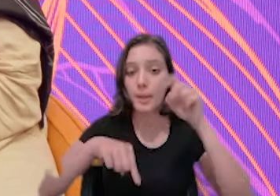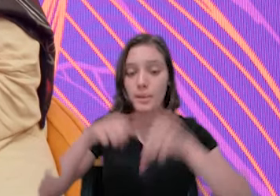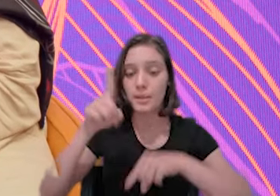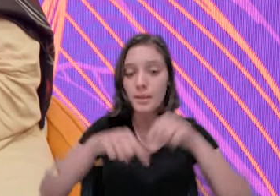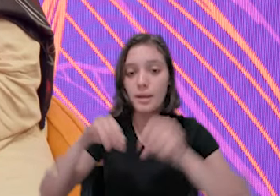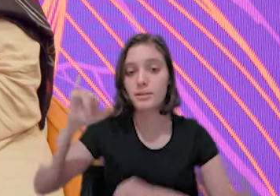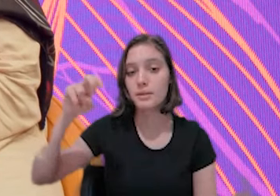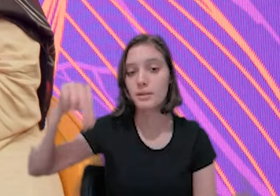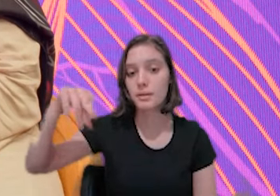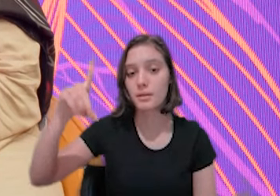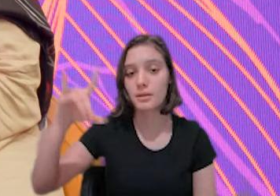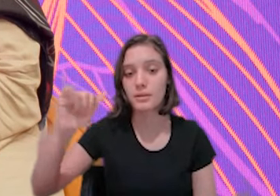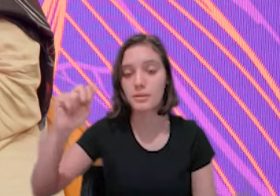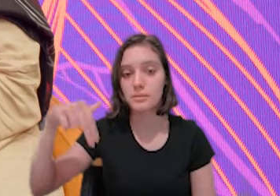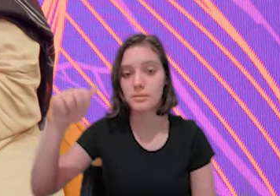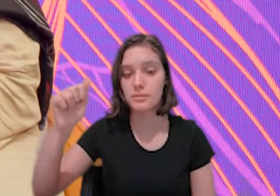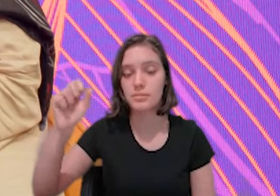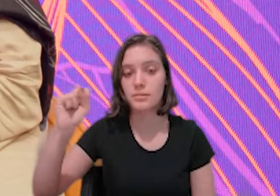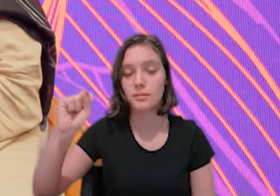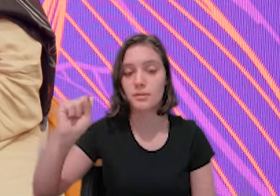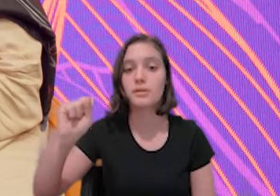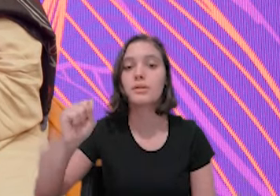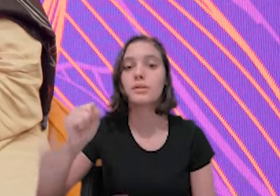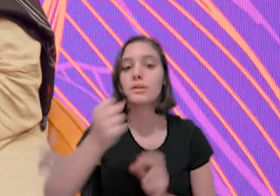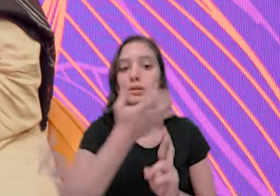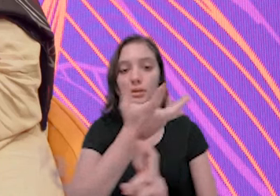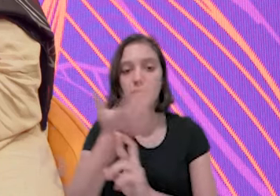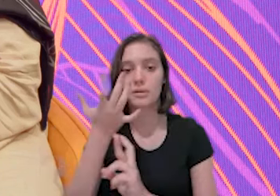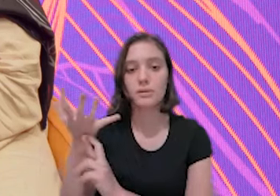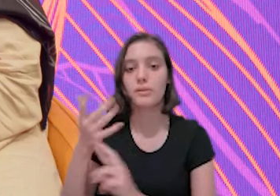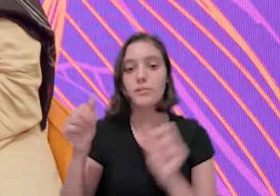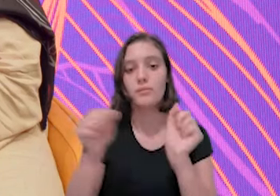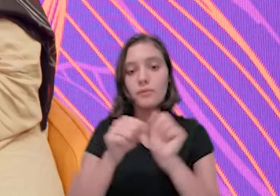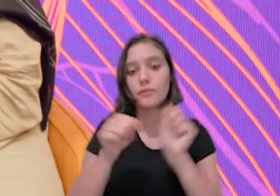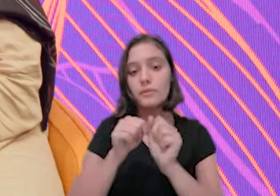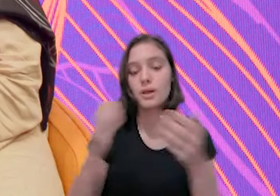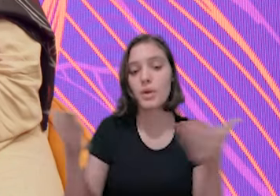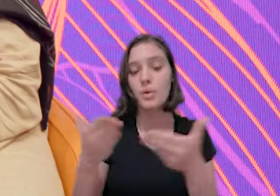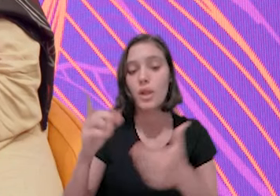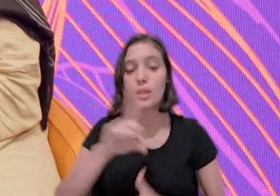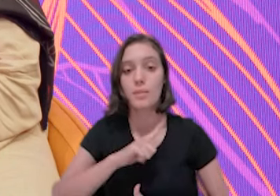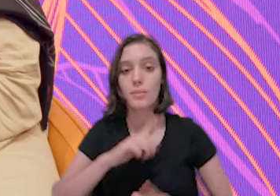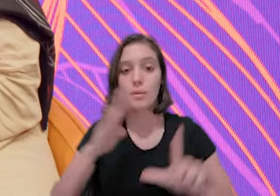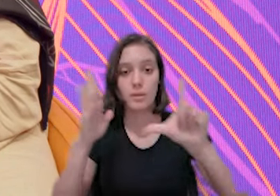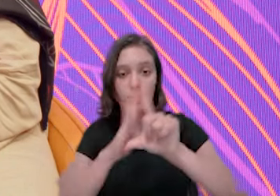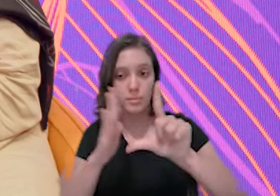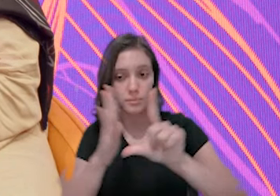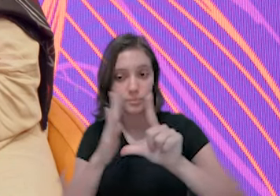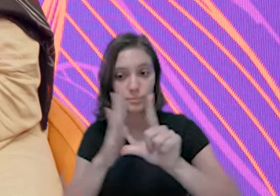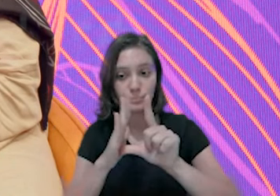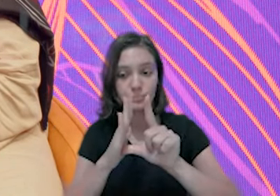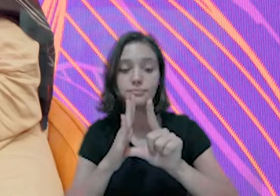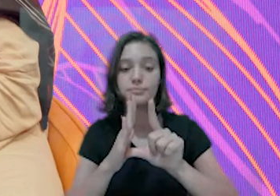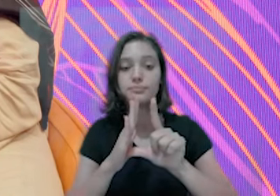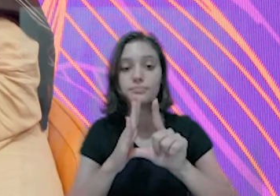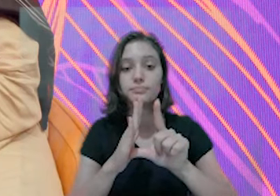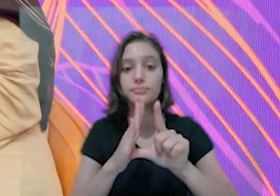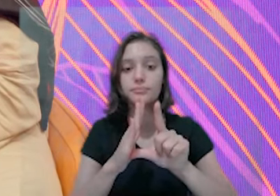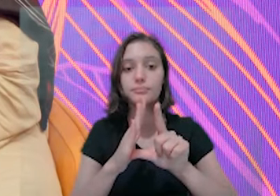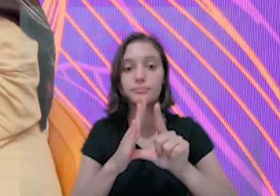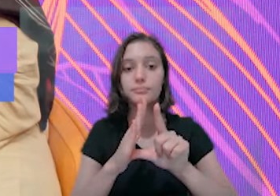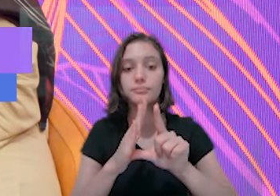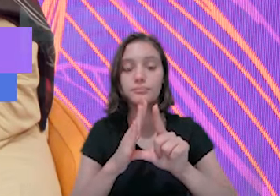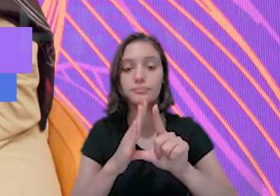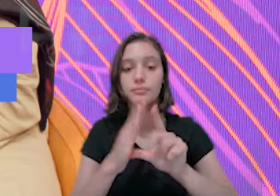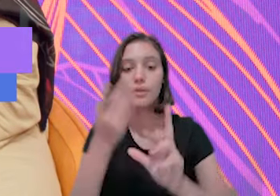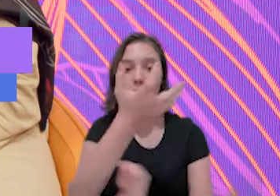vende produtos indianos, no feiras. Antes faz feiras, agora tem uma